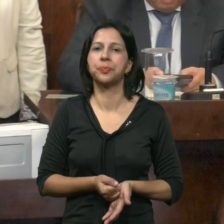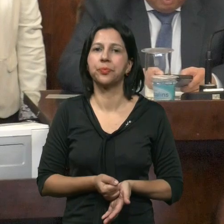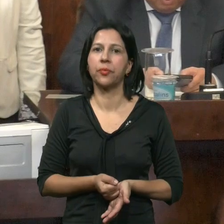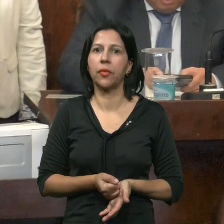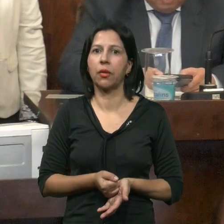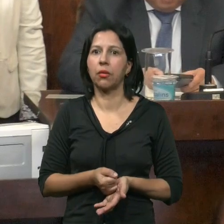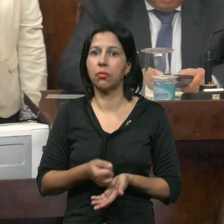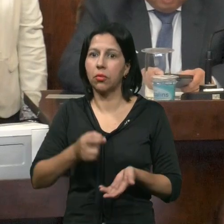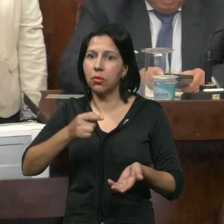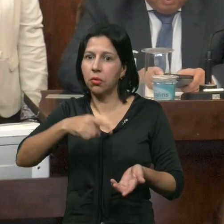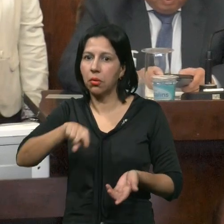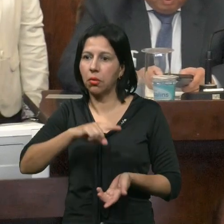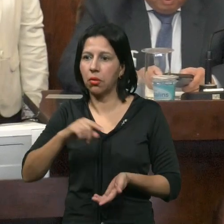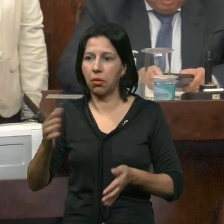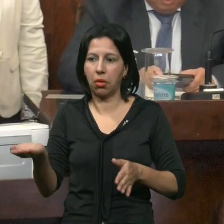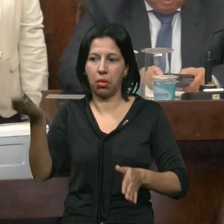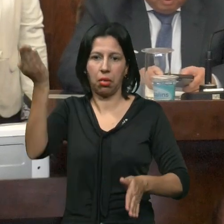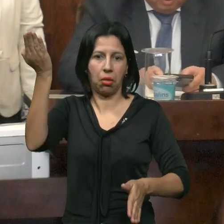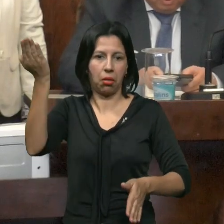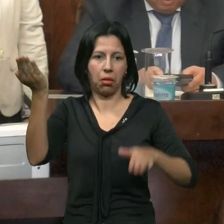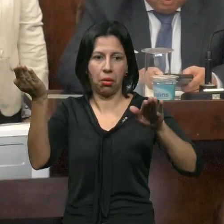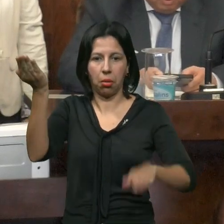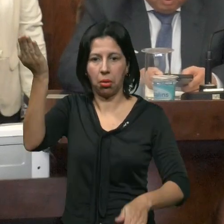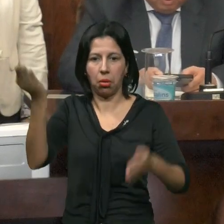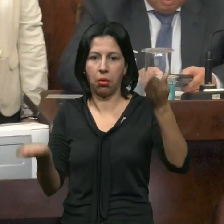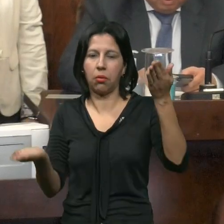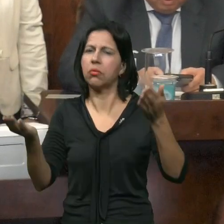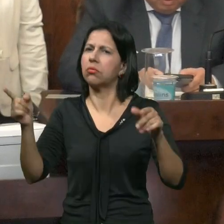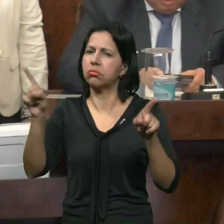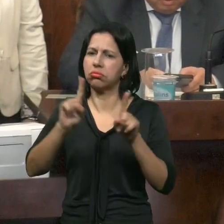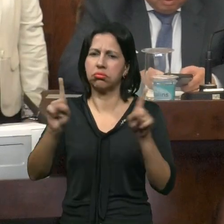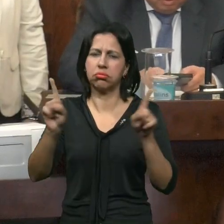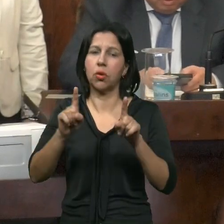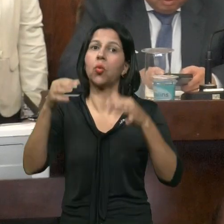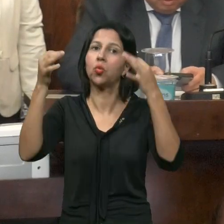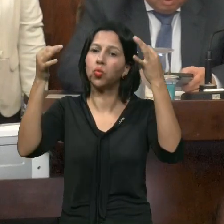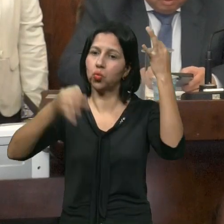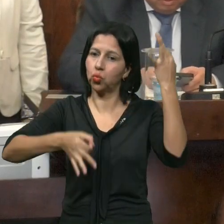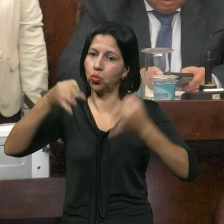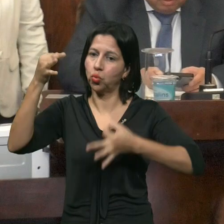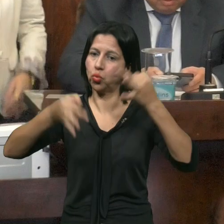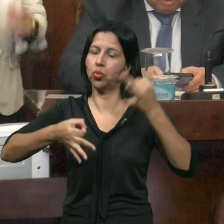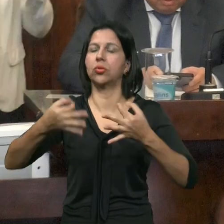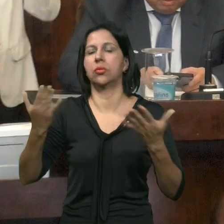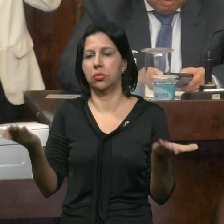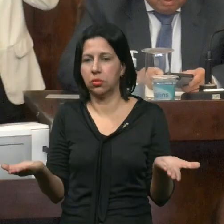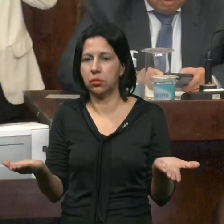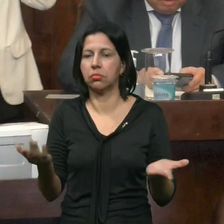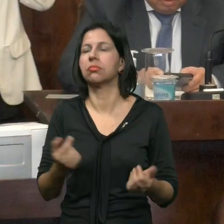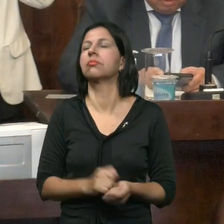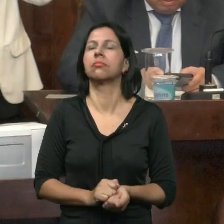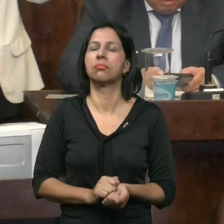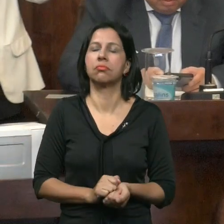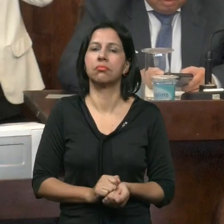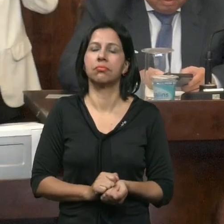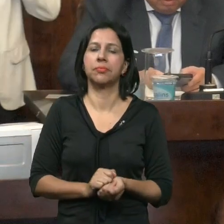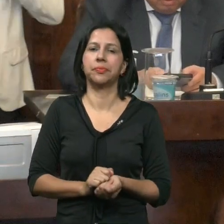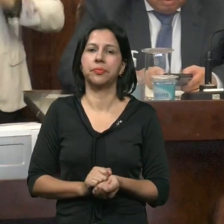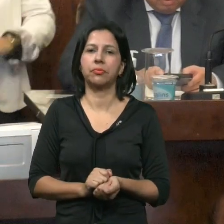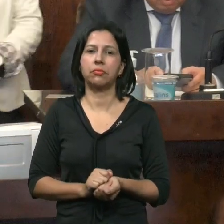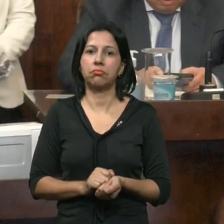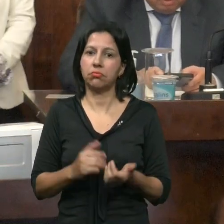Valorizando uma Nem desvalorizando a outra Mas eu acredito Que fazendo justiça Até porque Como disse o vereador Nardi